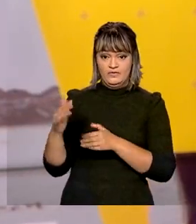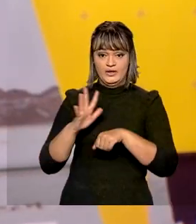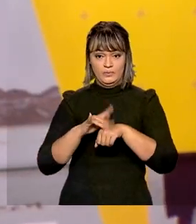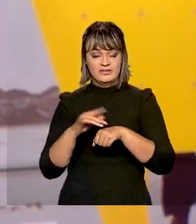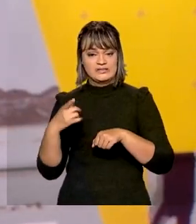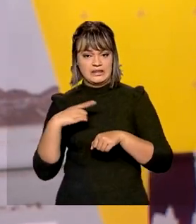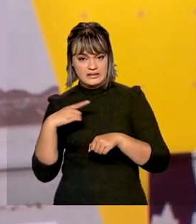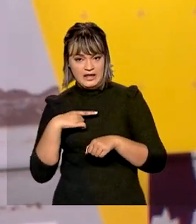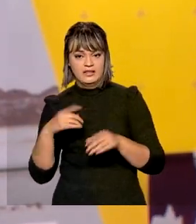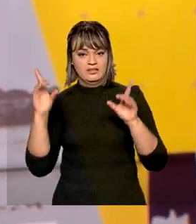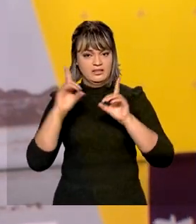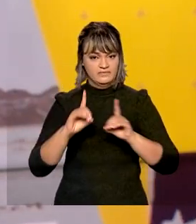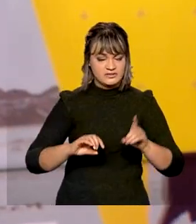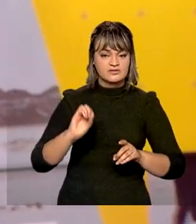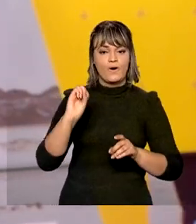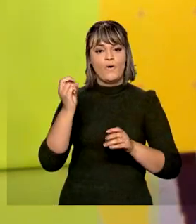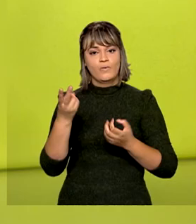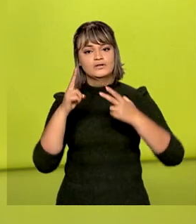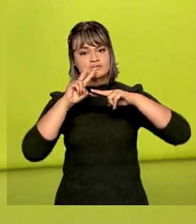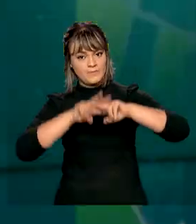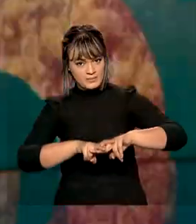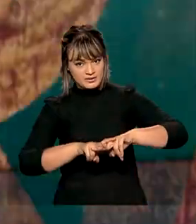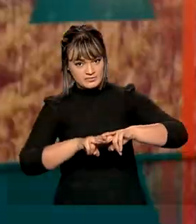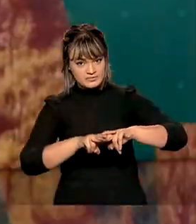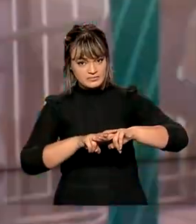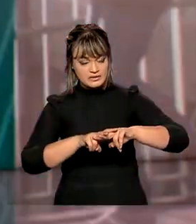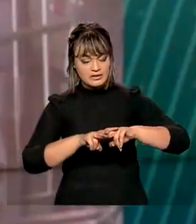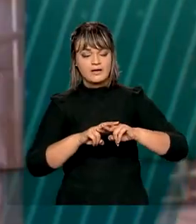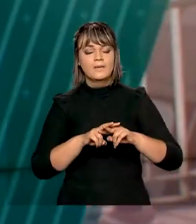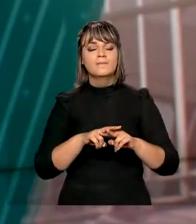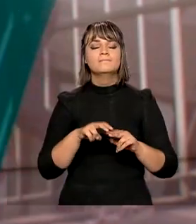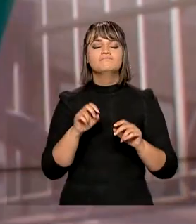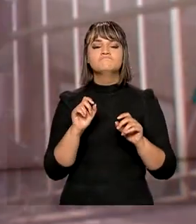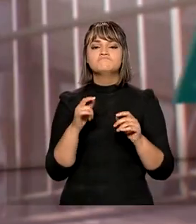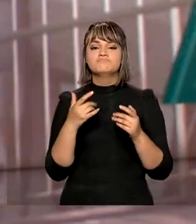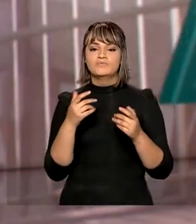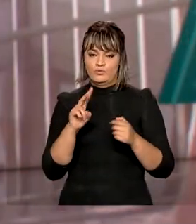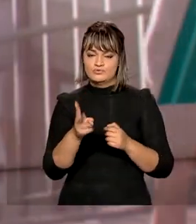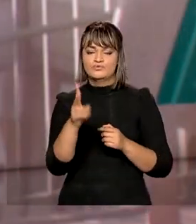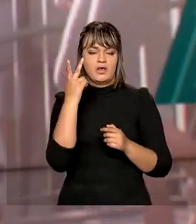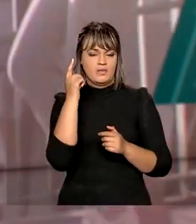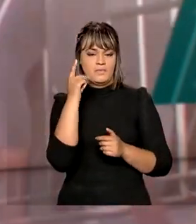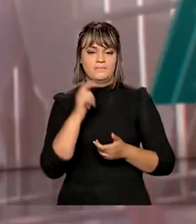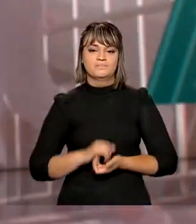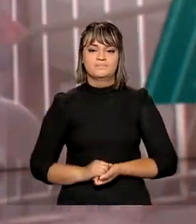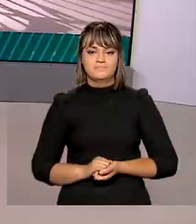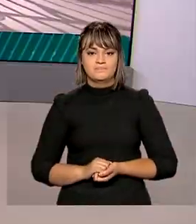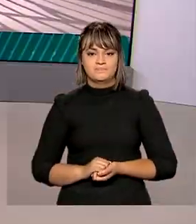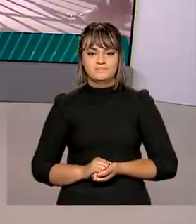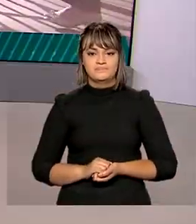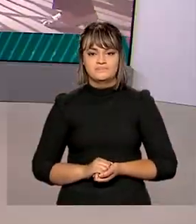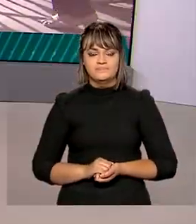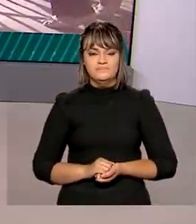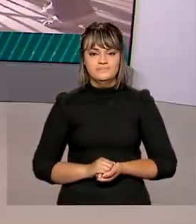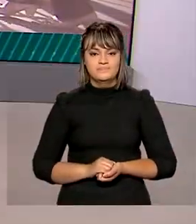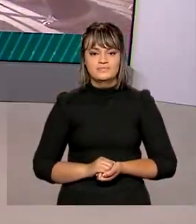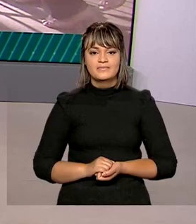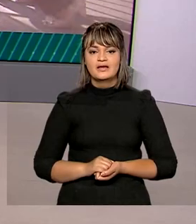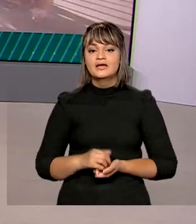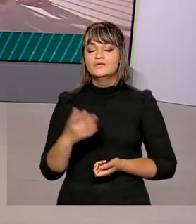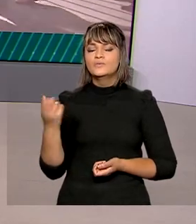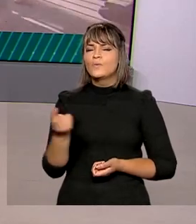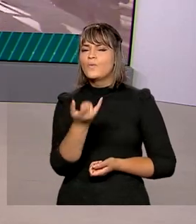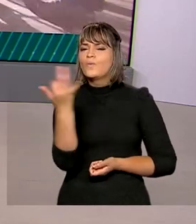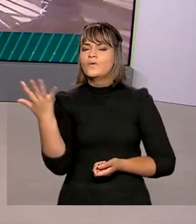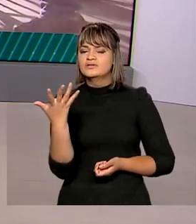comorbidades, deficiência permanente ou que estejam privados de liberdade, continua normalmente. Vamos ver, então, os